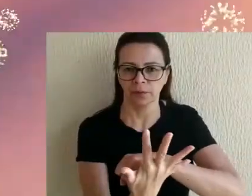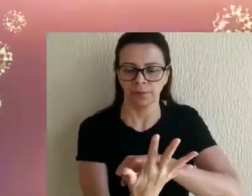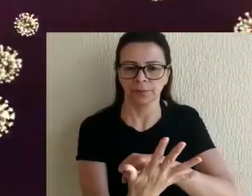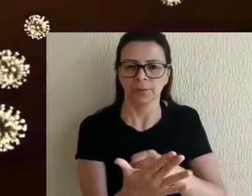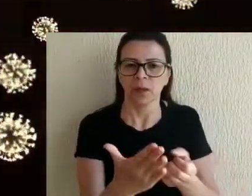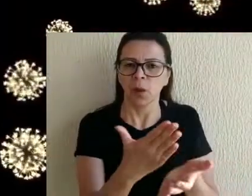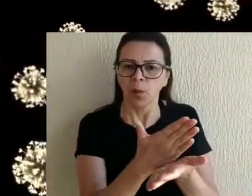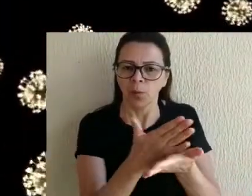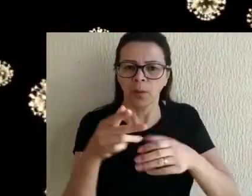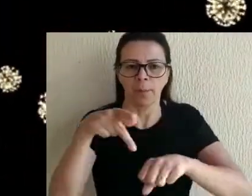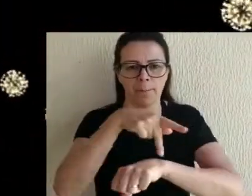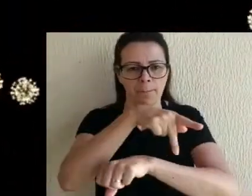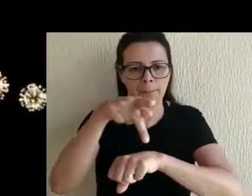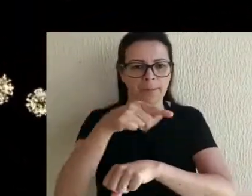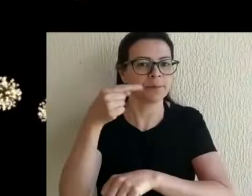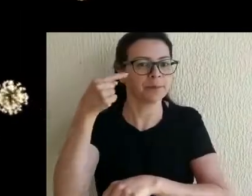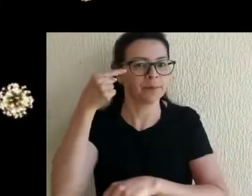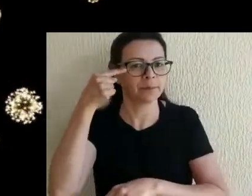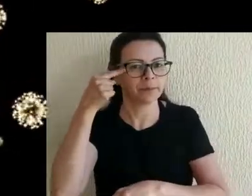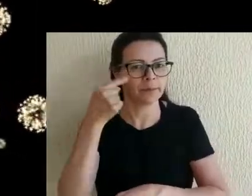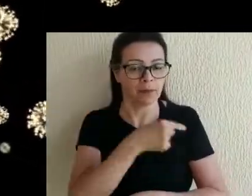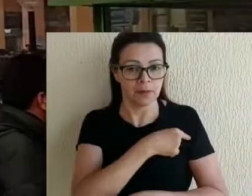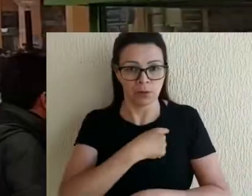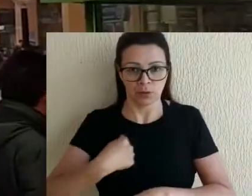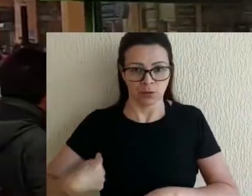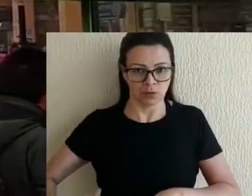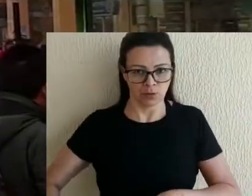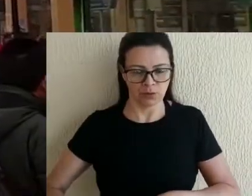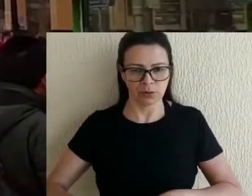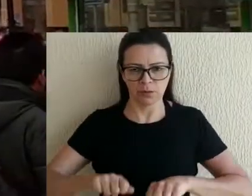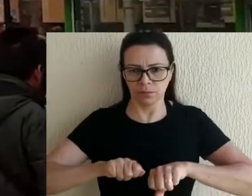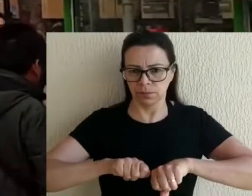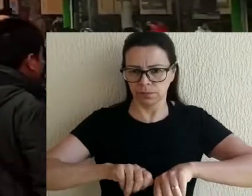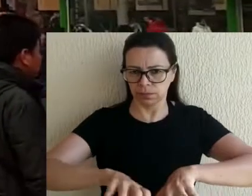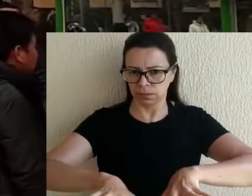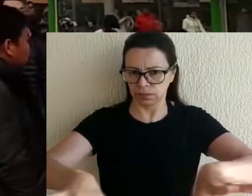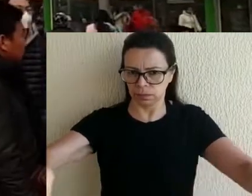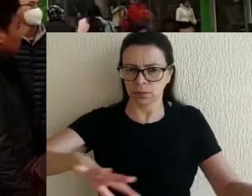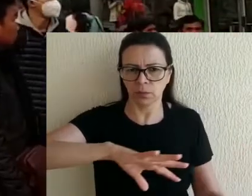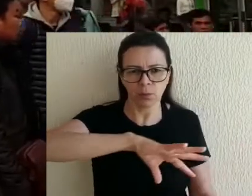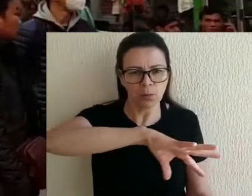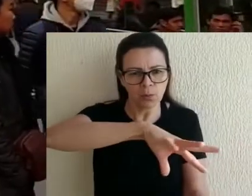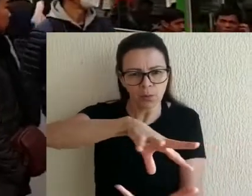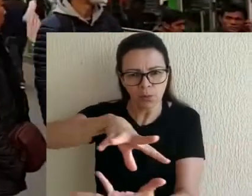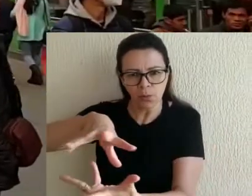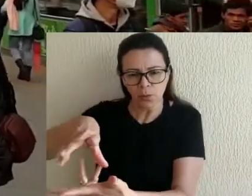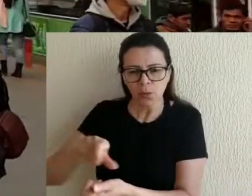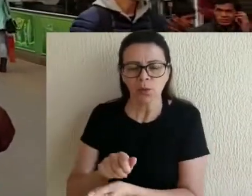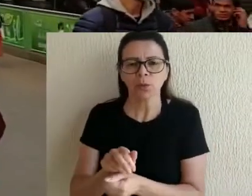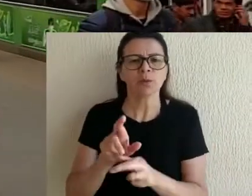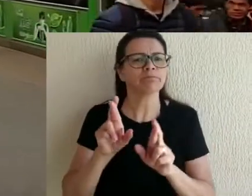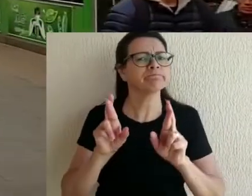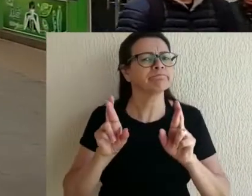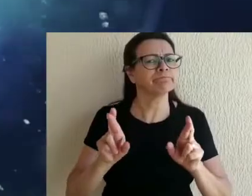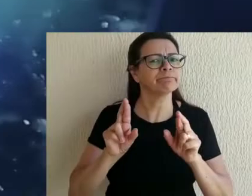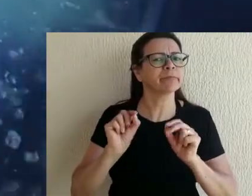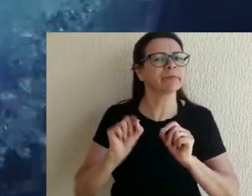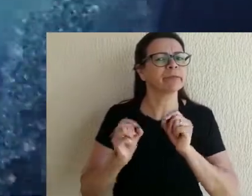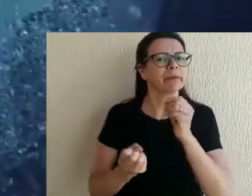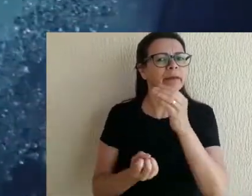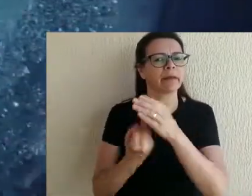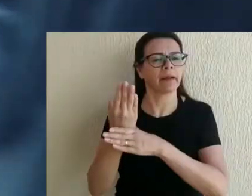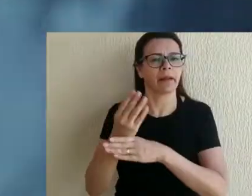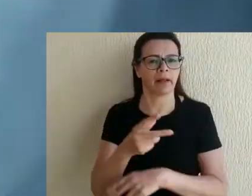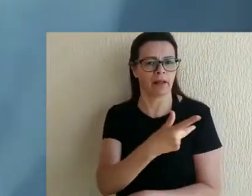Desde o início da pandemia de Covid-19, inicialmente na China e depois se espalhando rapidamente pelo mundo, as